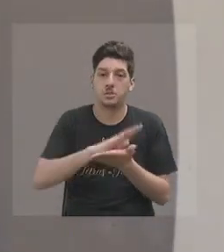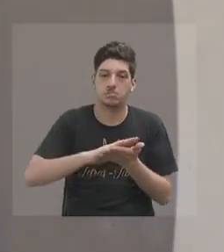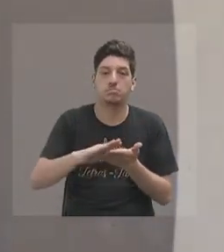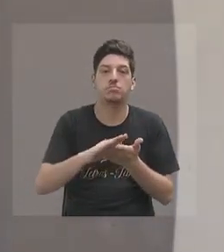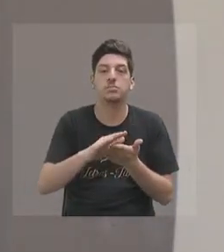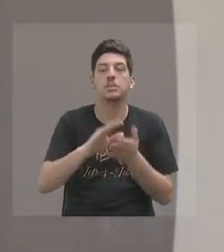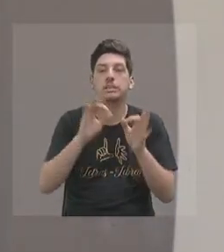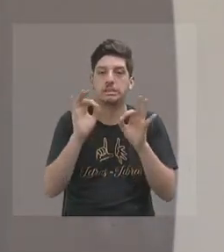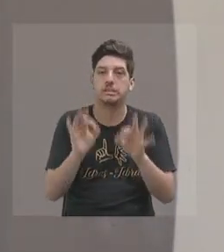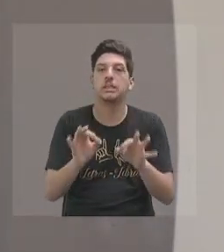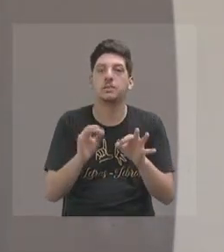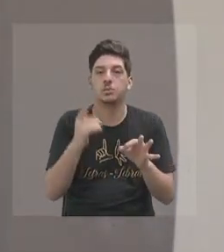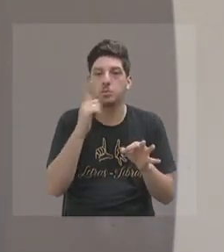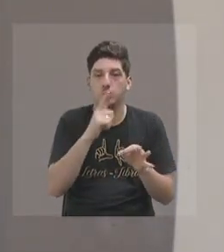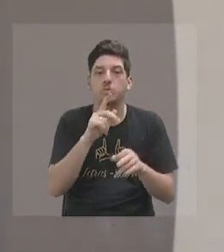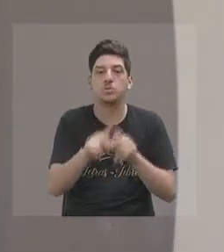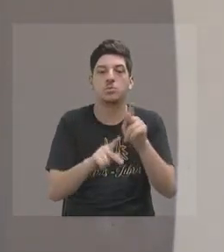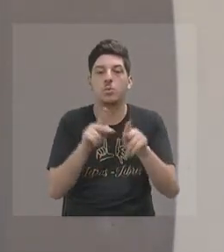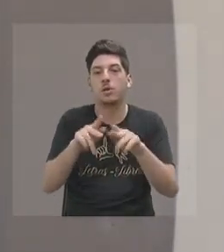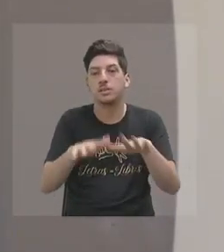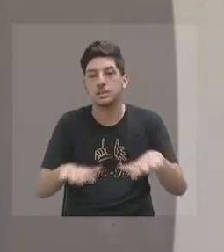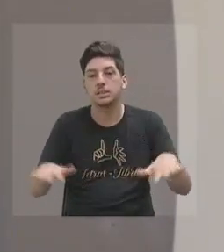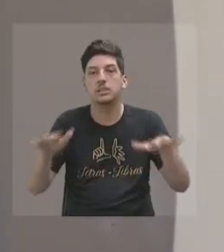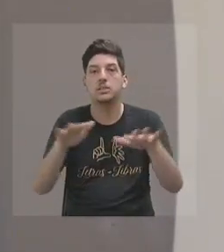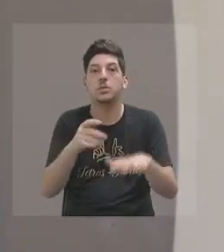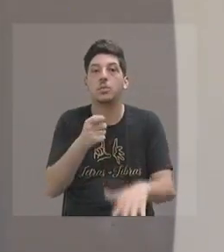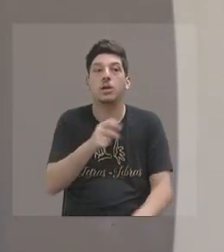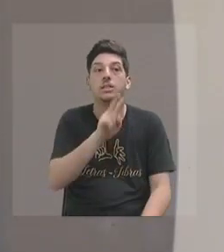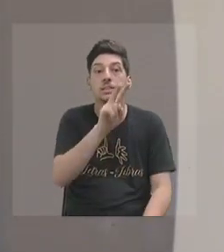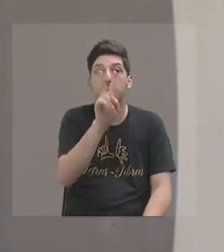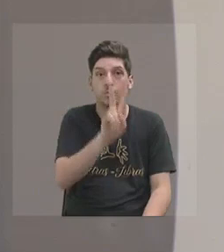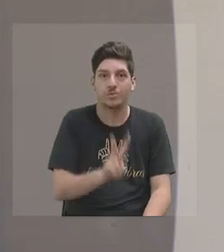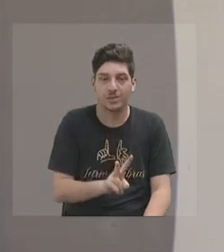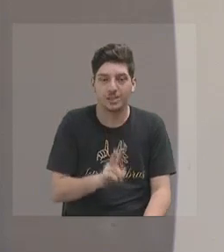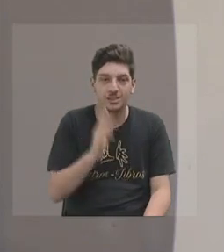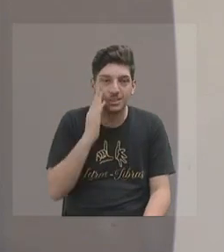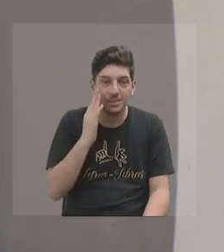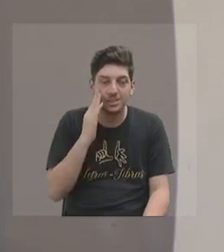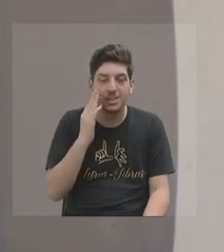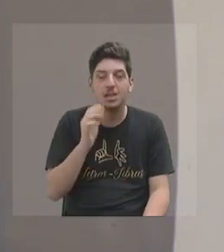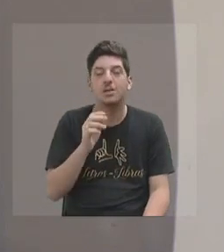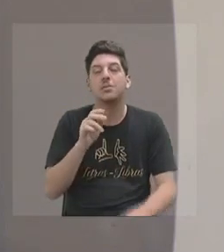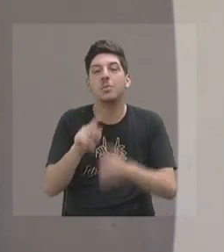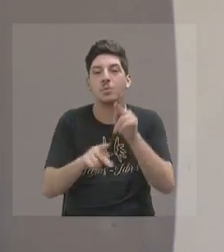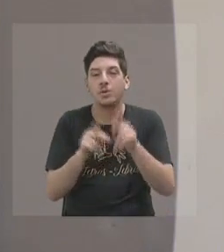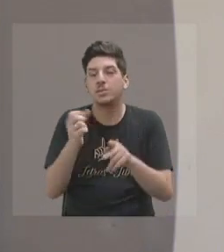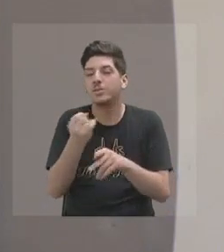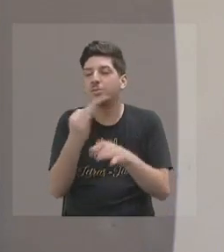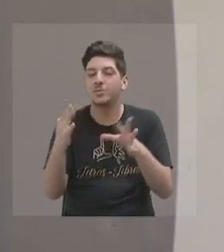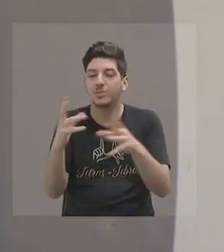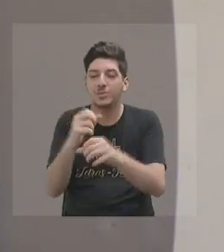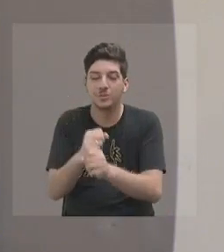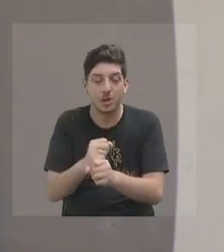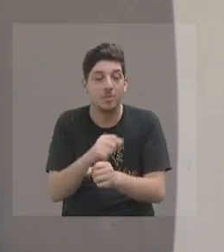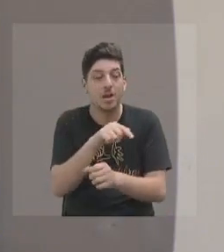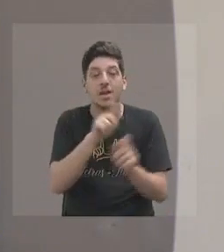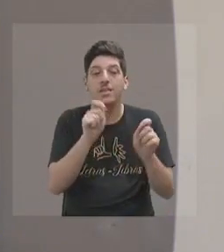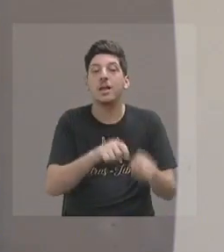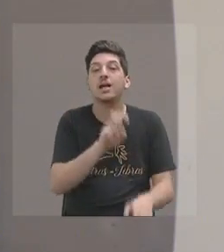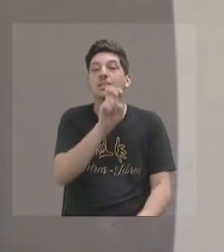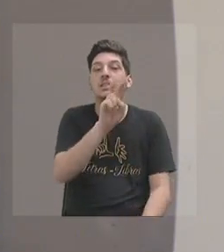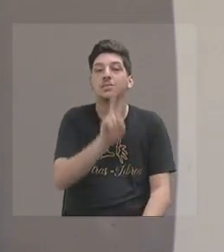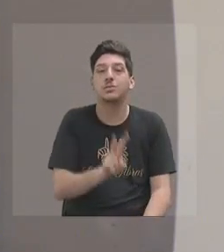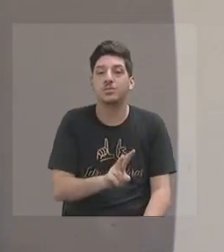gente atingiu a população mineira quase cinco vezes, pouco mais de cinco vezes, com um recurso